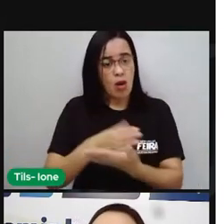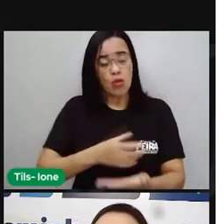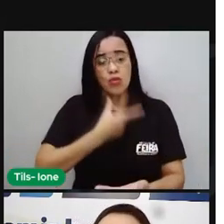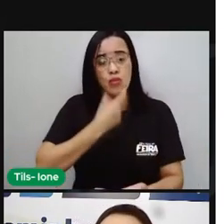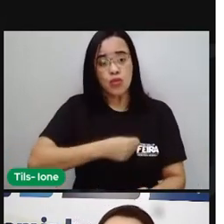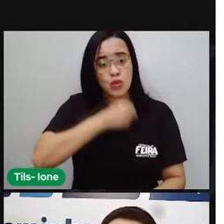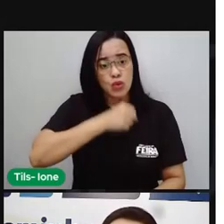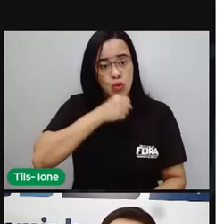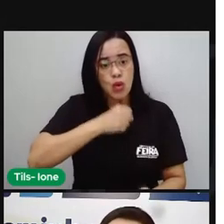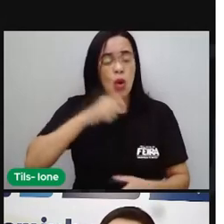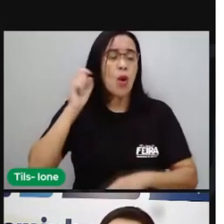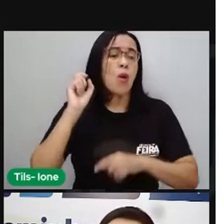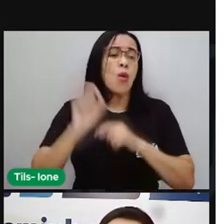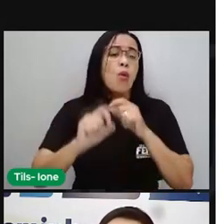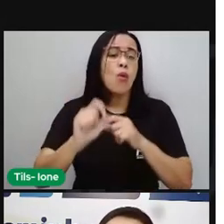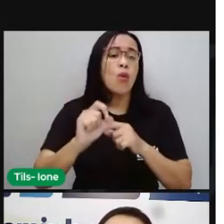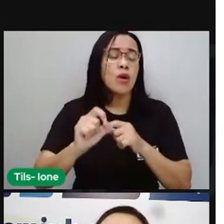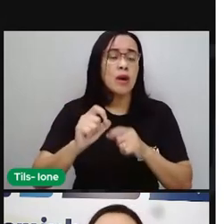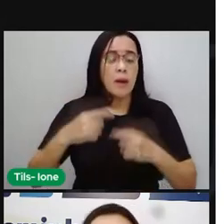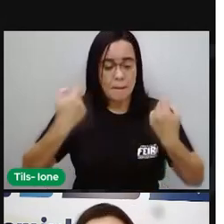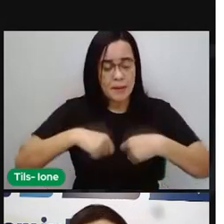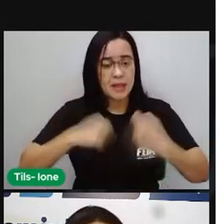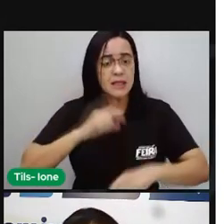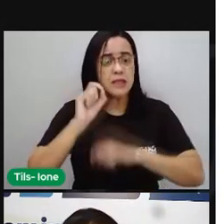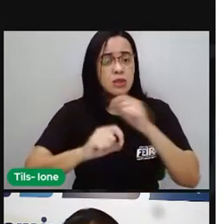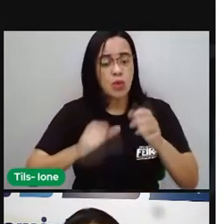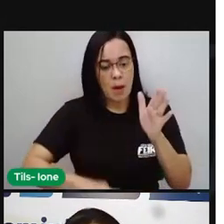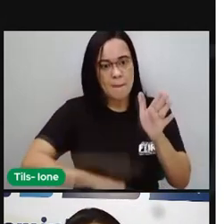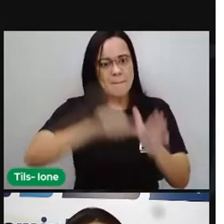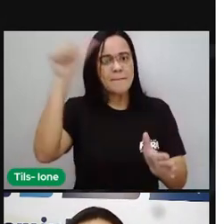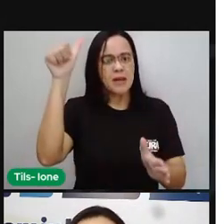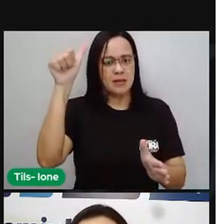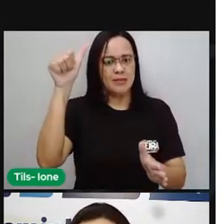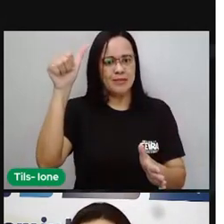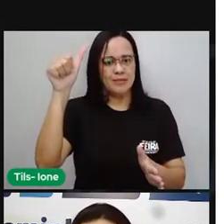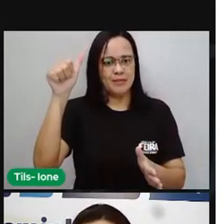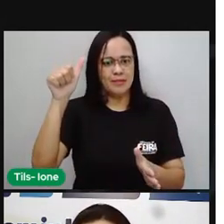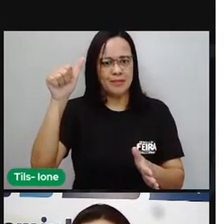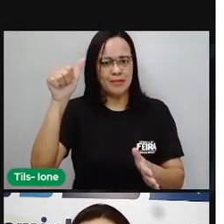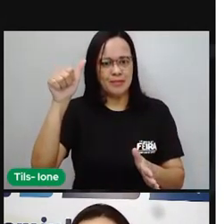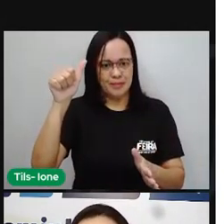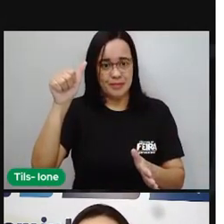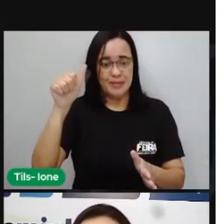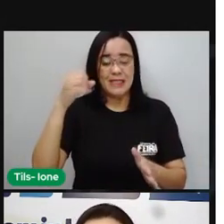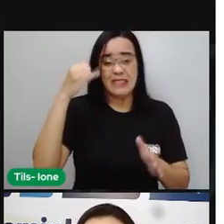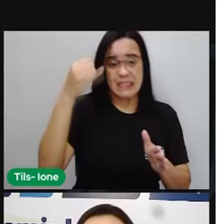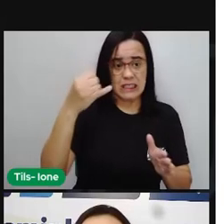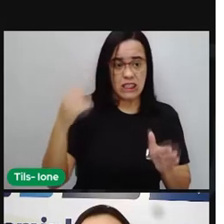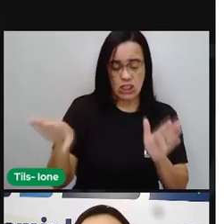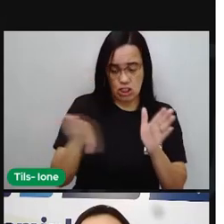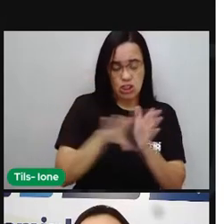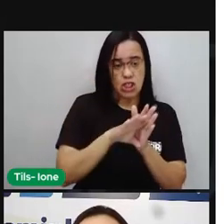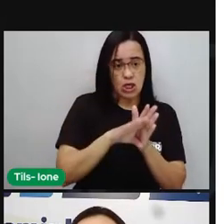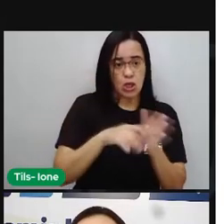preferência do atendimento. Possuem os mesmos direitos que quem não é idoso, mas